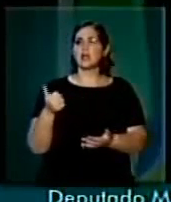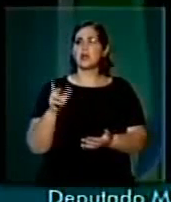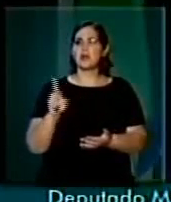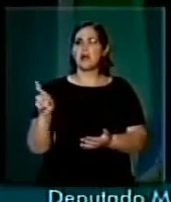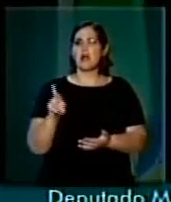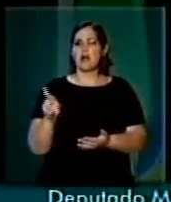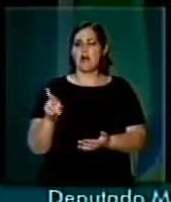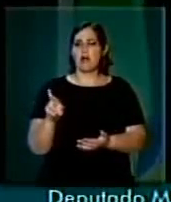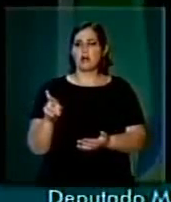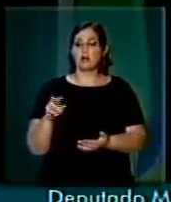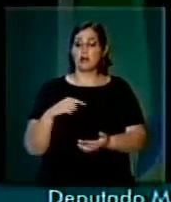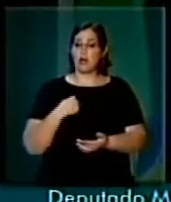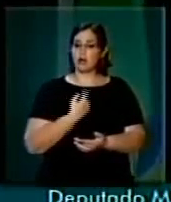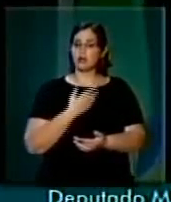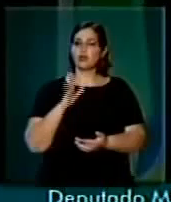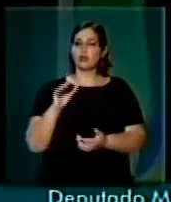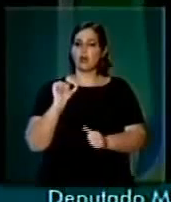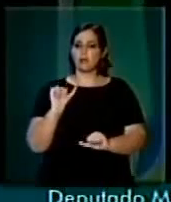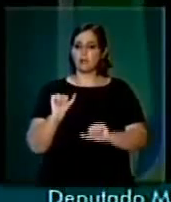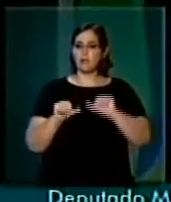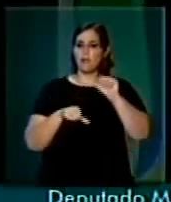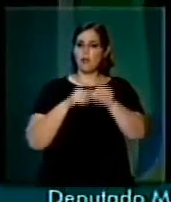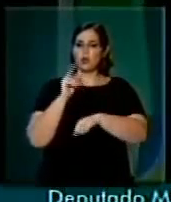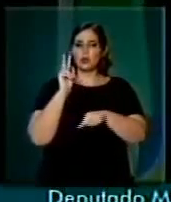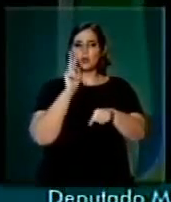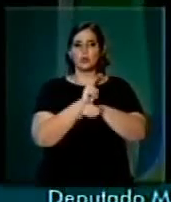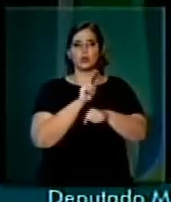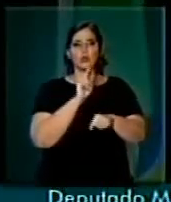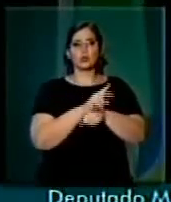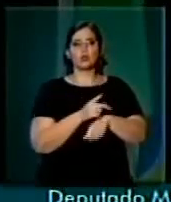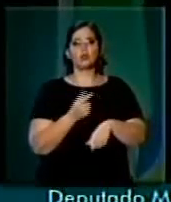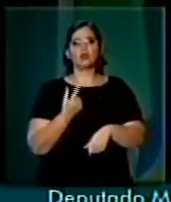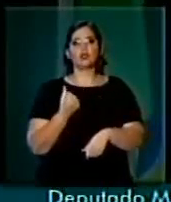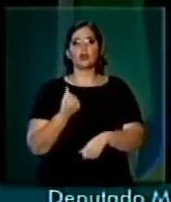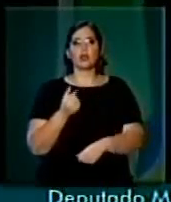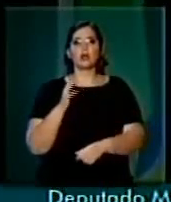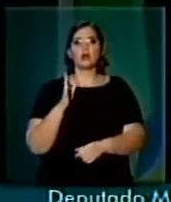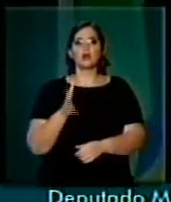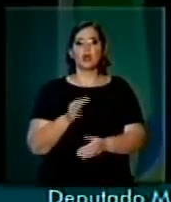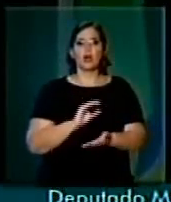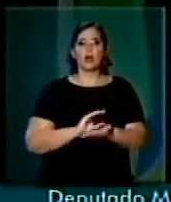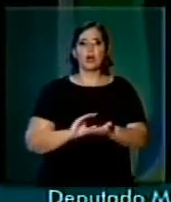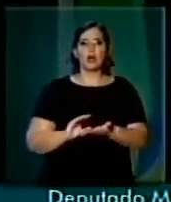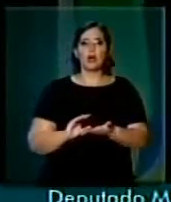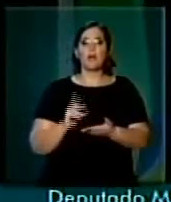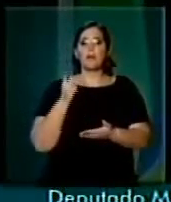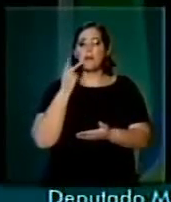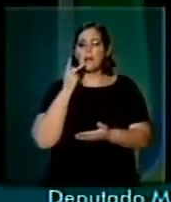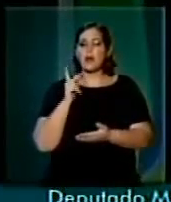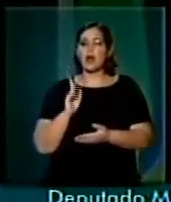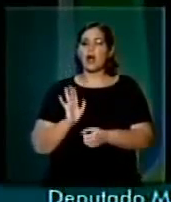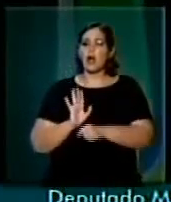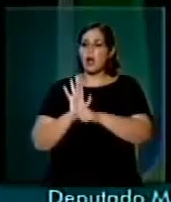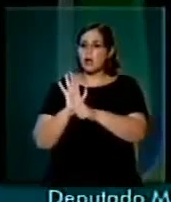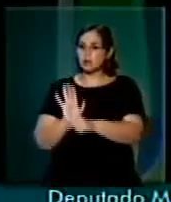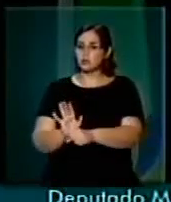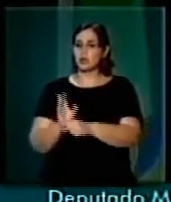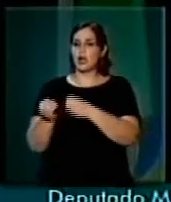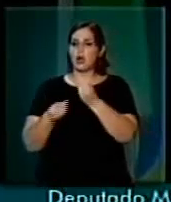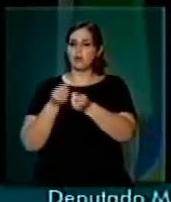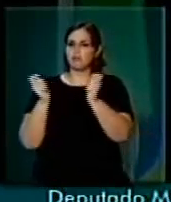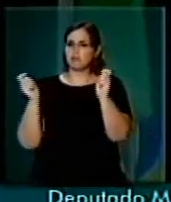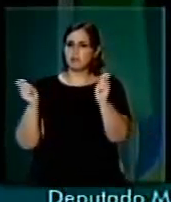centavos. Nós estamos reservando uma quantia que possibilitará